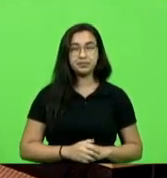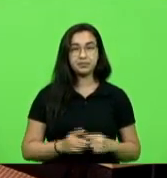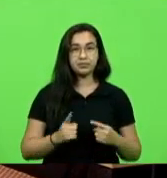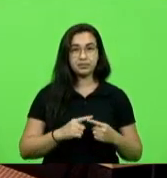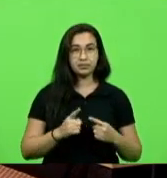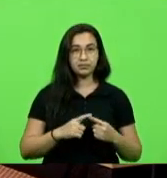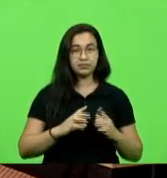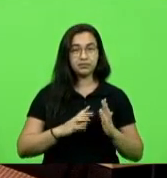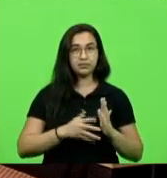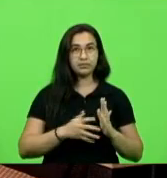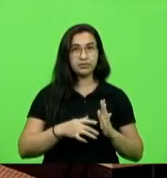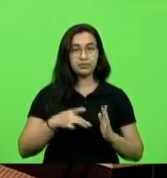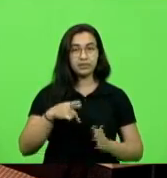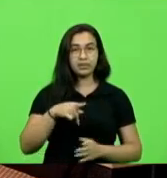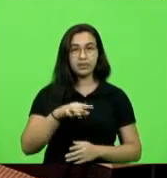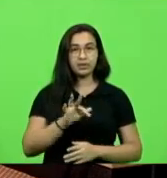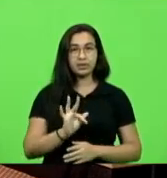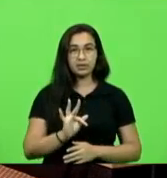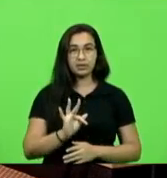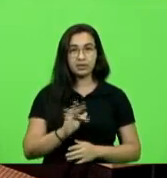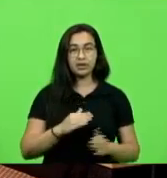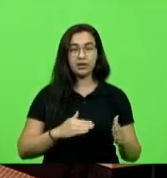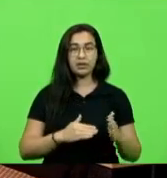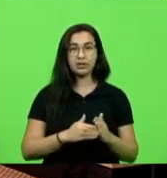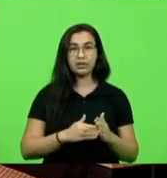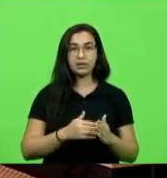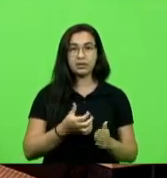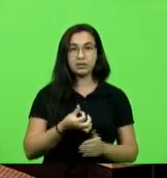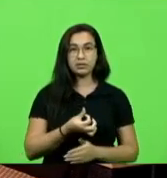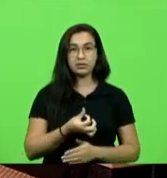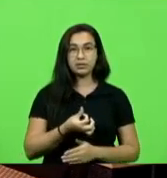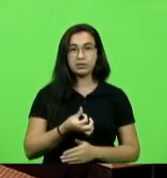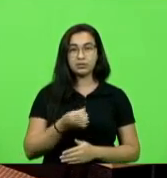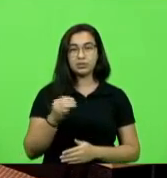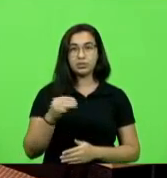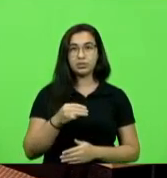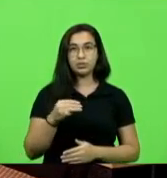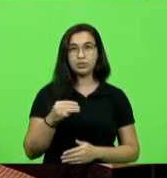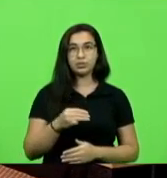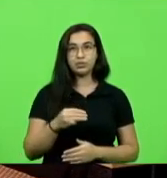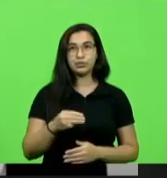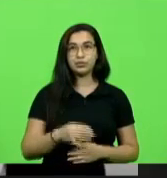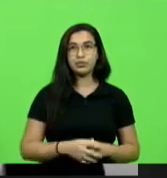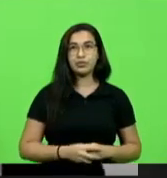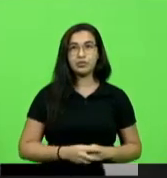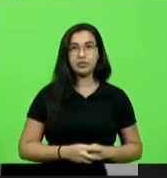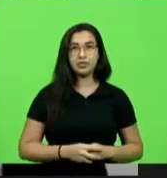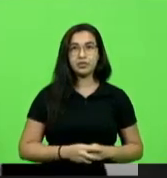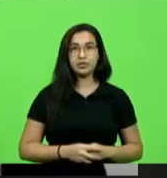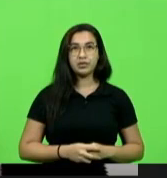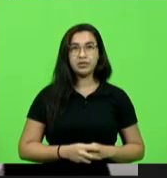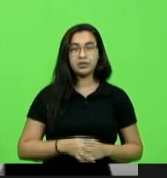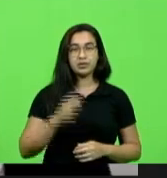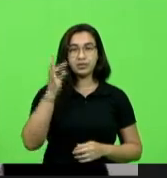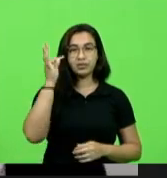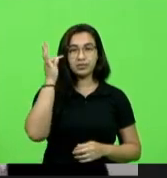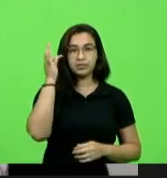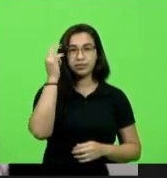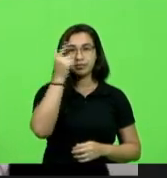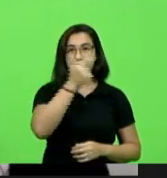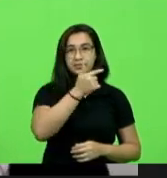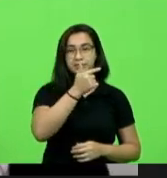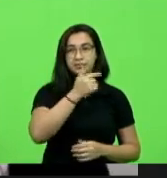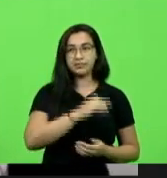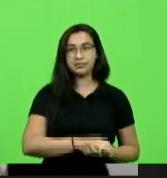político a falar é o PT por seis minutos temos alguém inscrito deputado Fabiano da Luz por gentileza seis